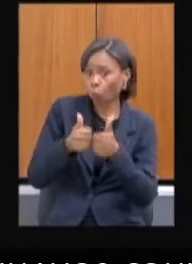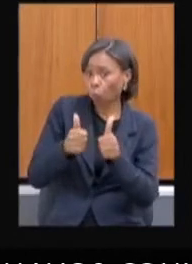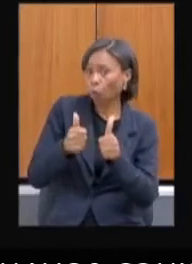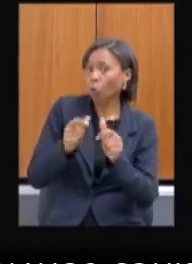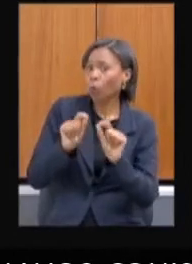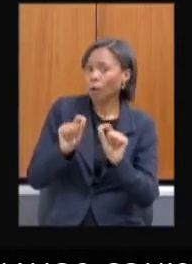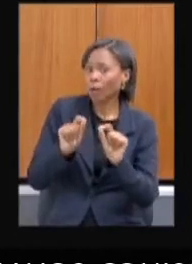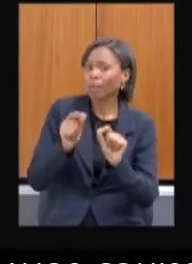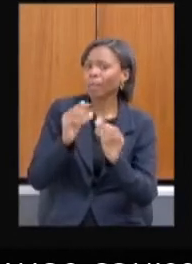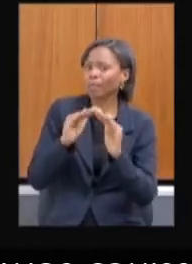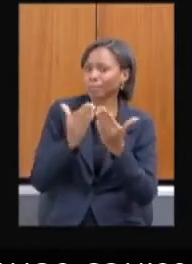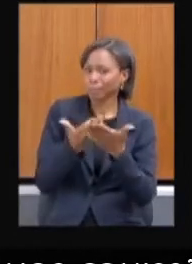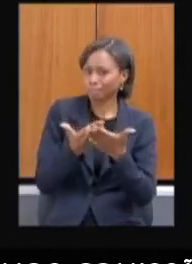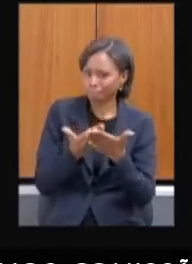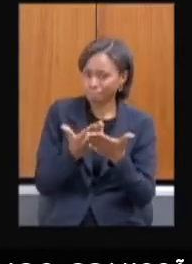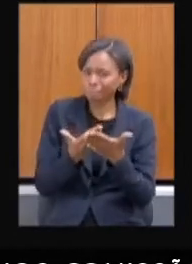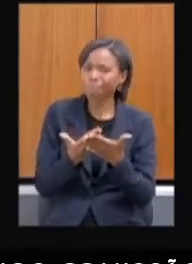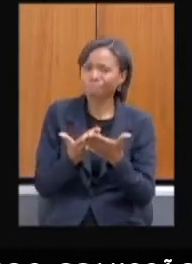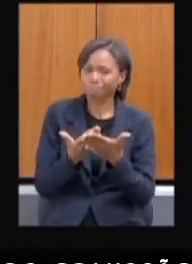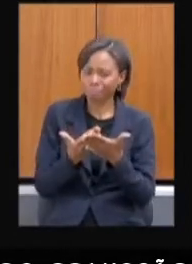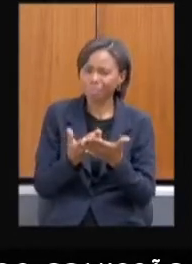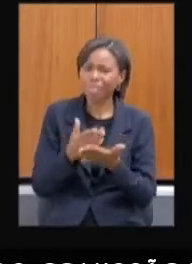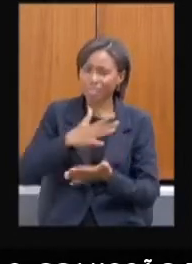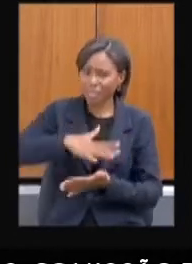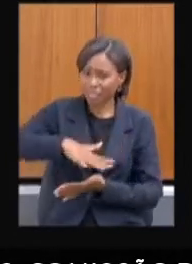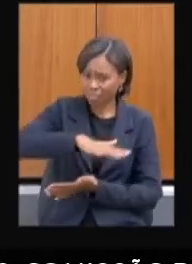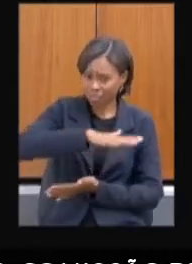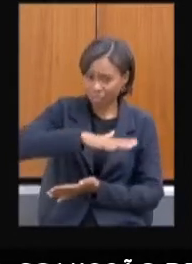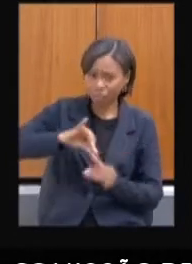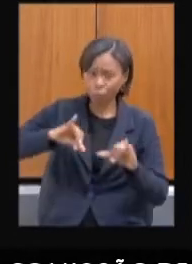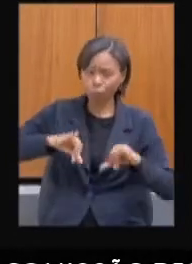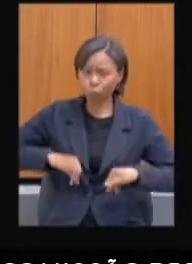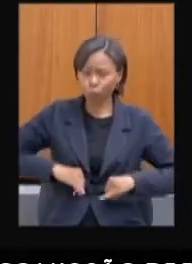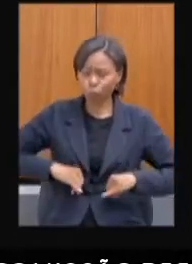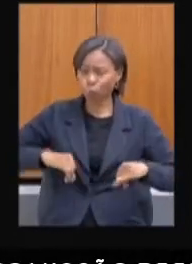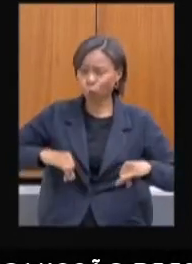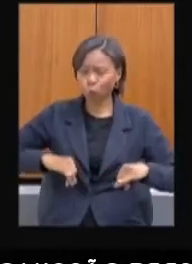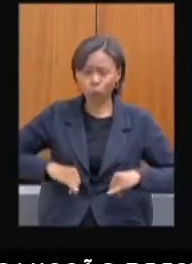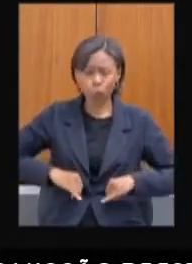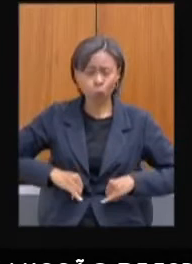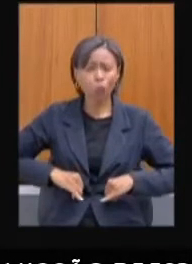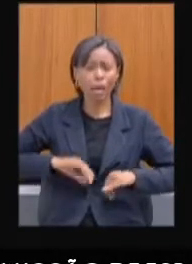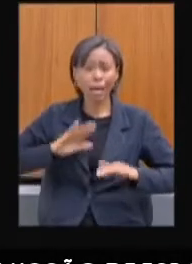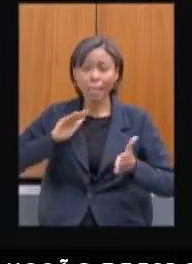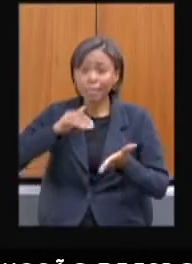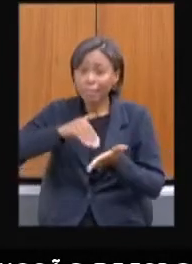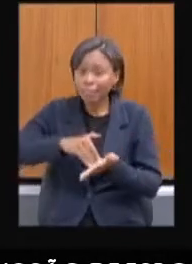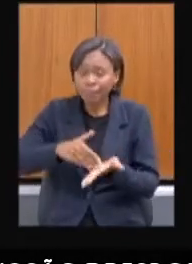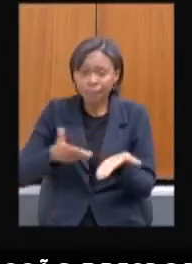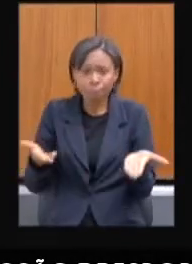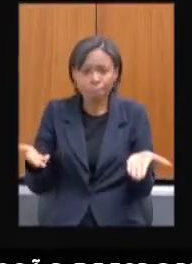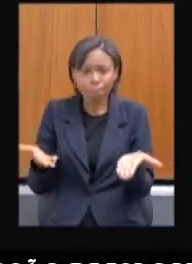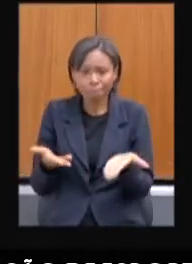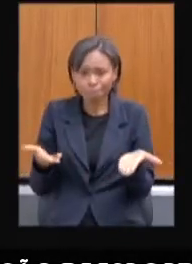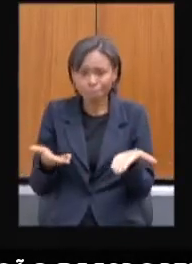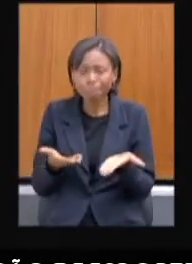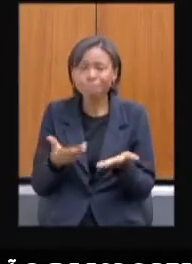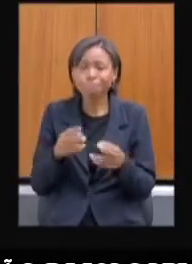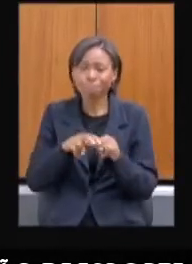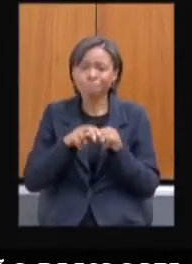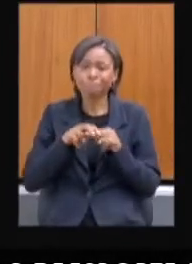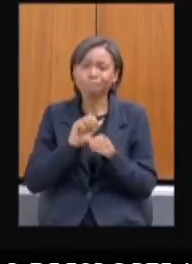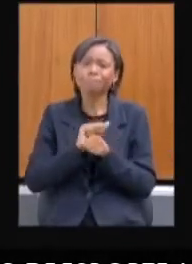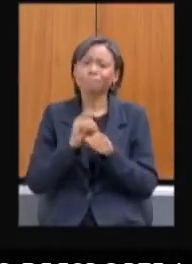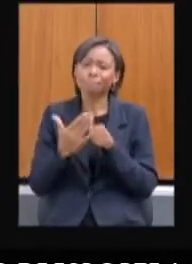que sofreram e sofreram de imediato até hoje com a pandemia e a